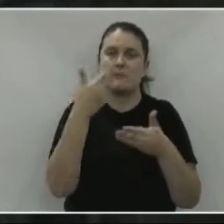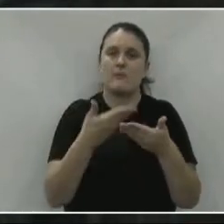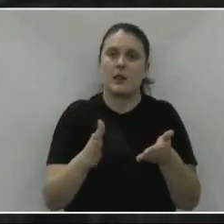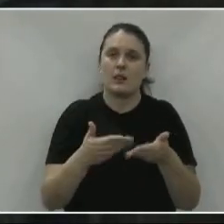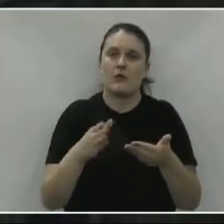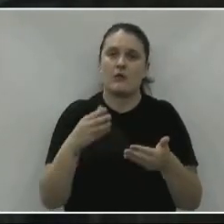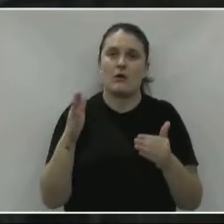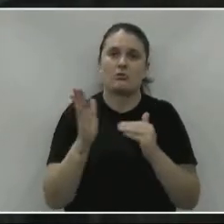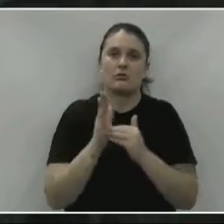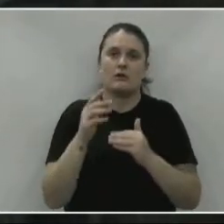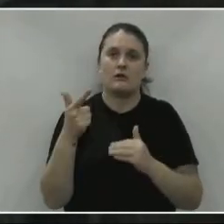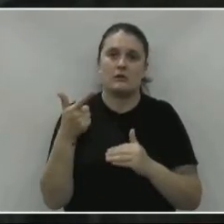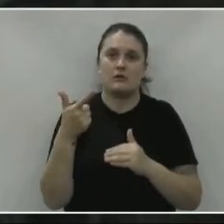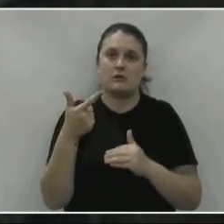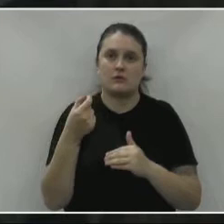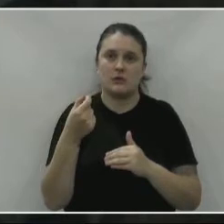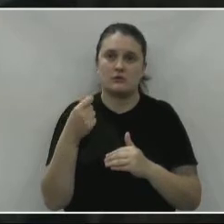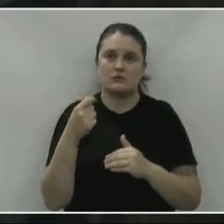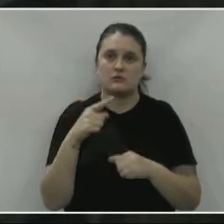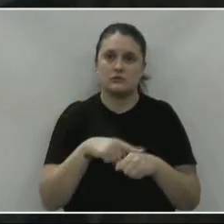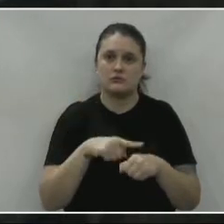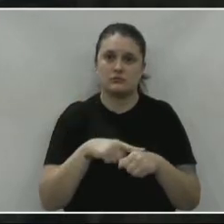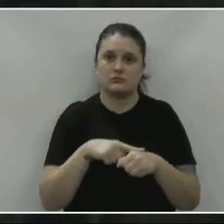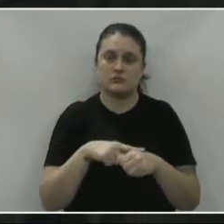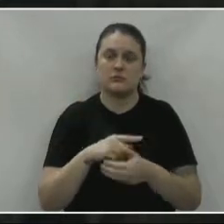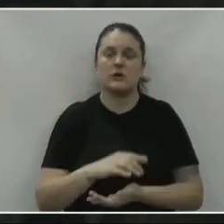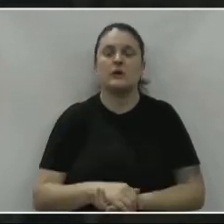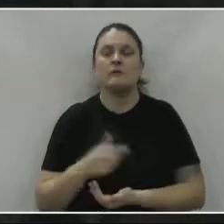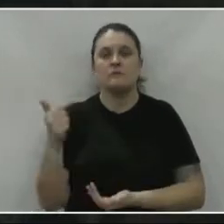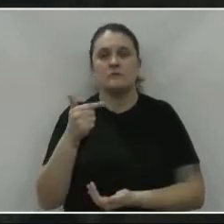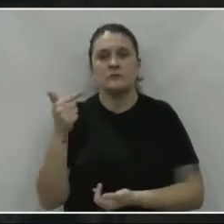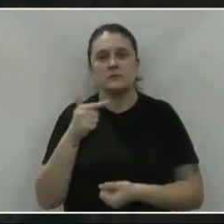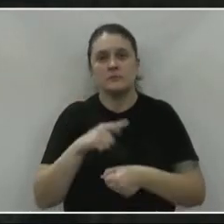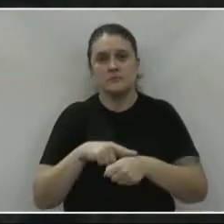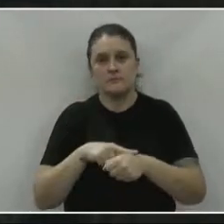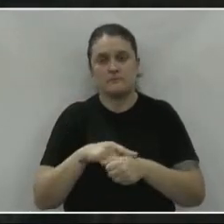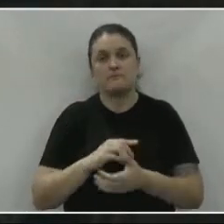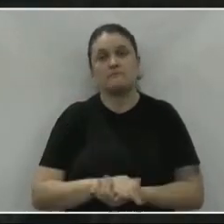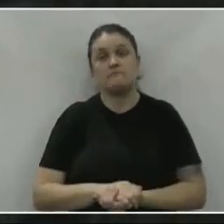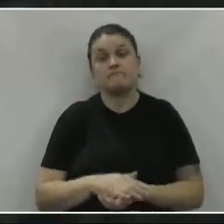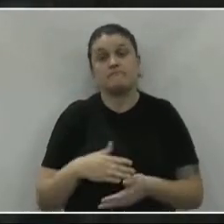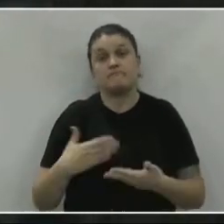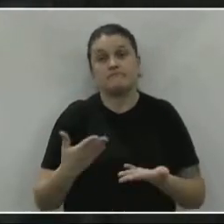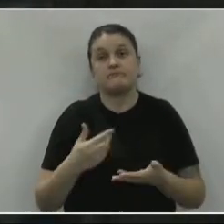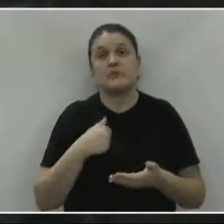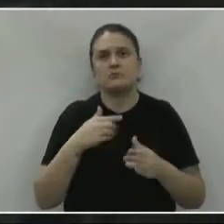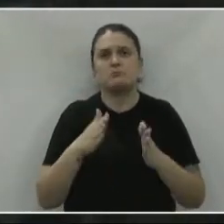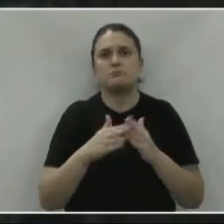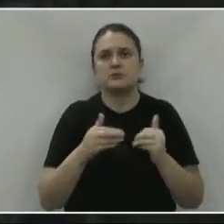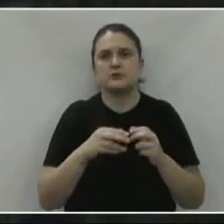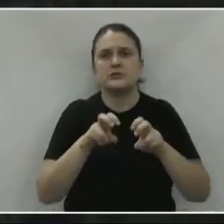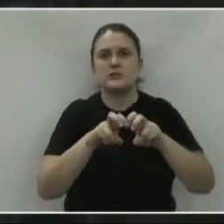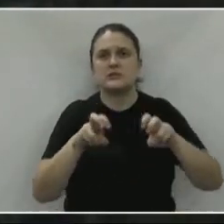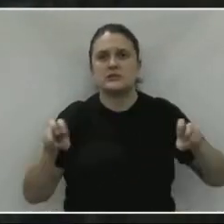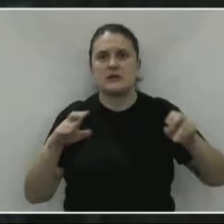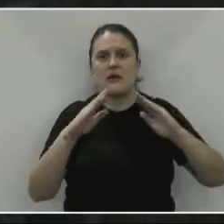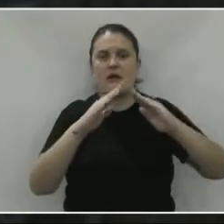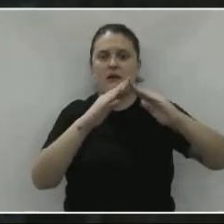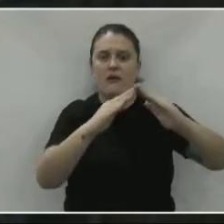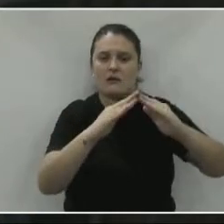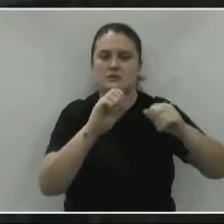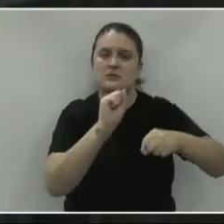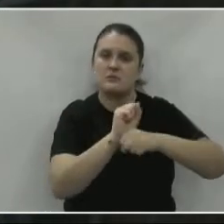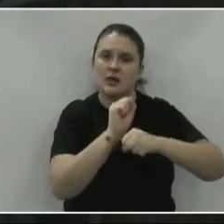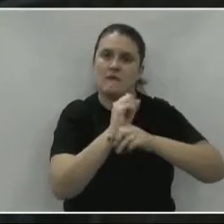tudo infelizmente, não é mais até meia-noite, mas é até as 22 horas, ali pode até se salvar vidas, as pessoas